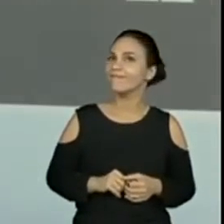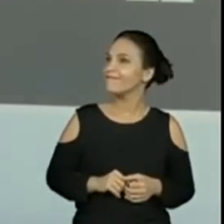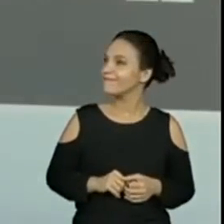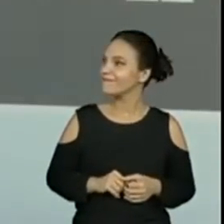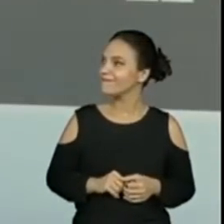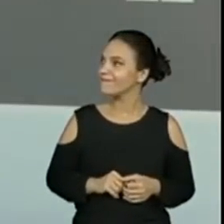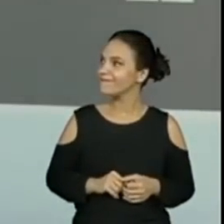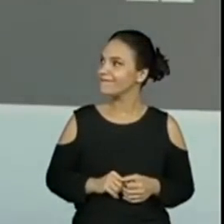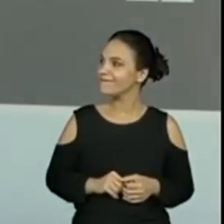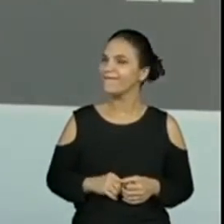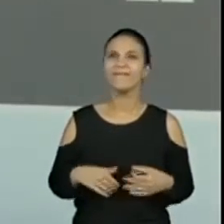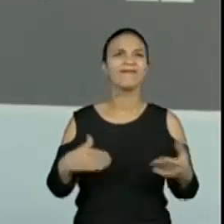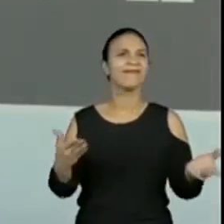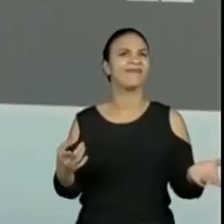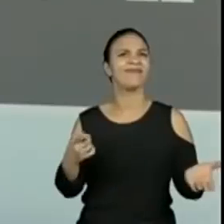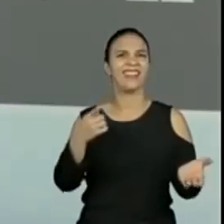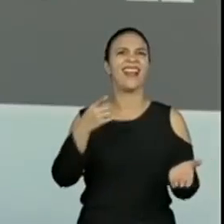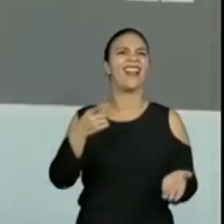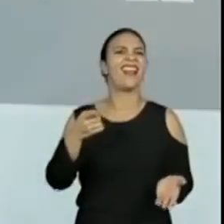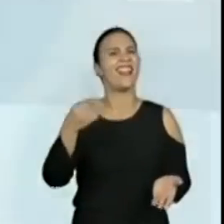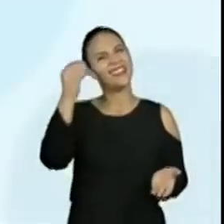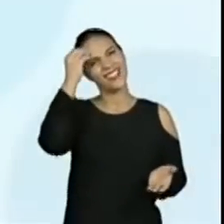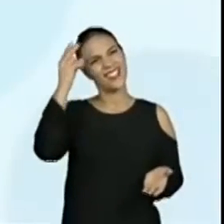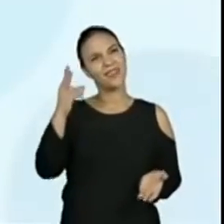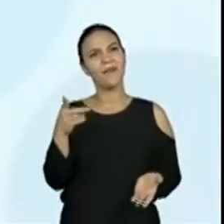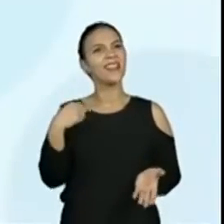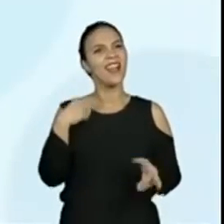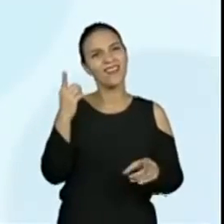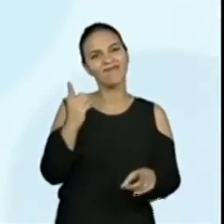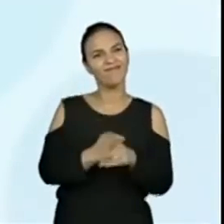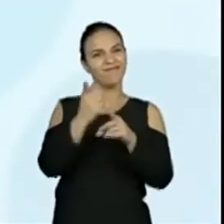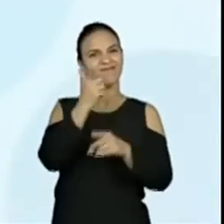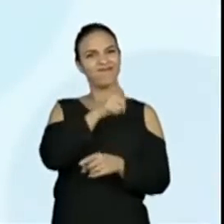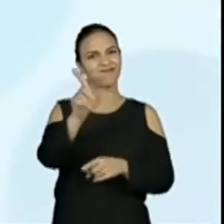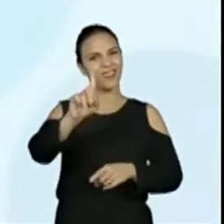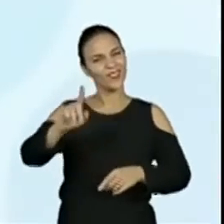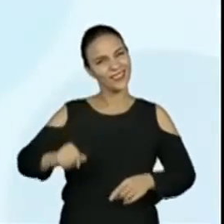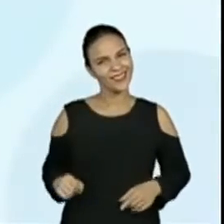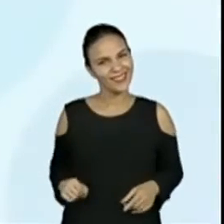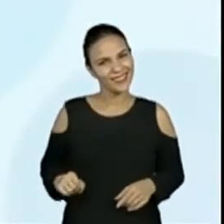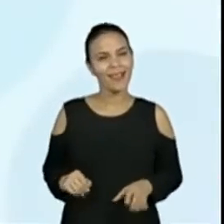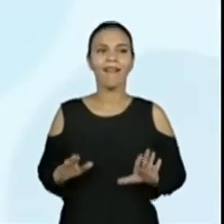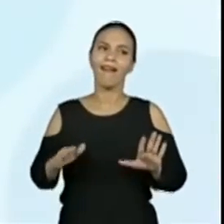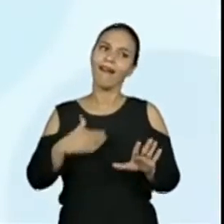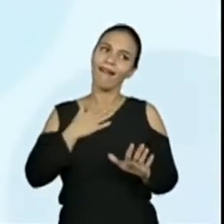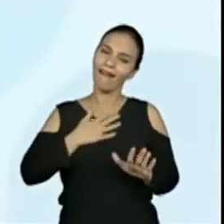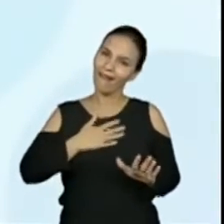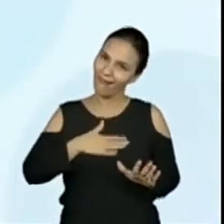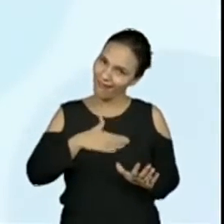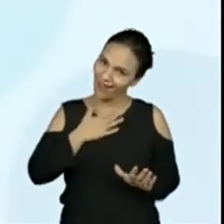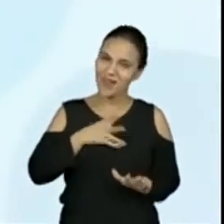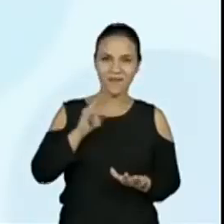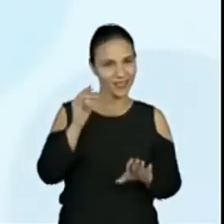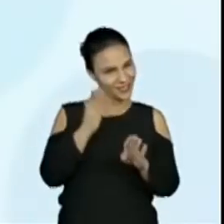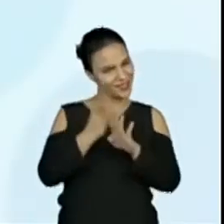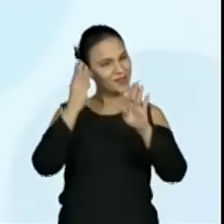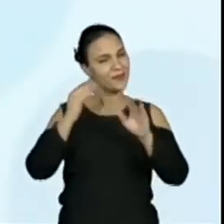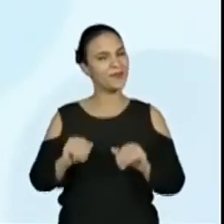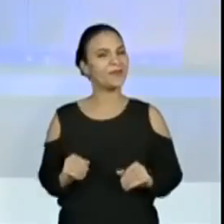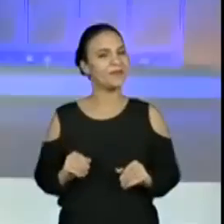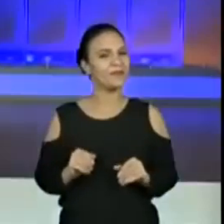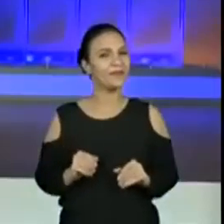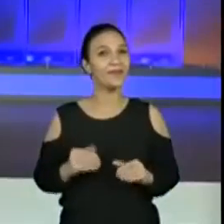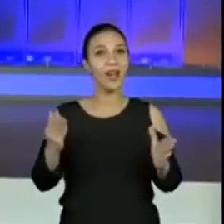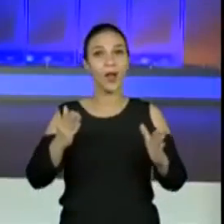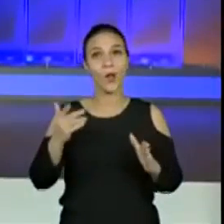Hum... Prô, você só está tirando a beiradinha, né Prô? Só para a gente não adivinhar o que é, né? Calma, a gente logo, logo descobre. Agora